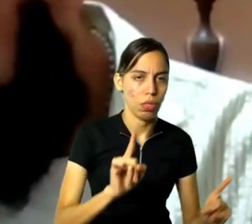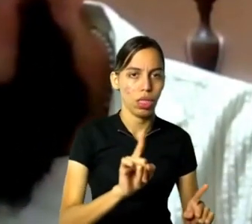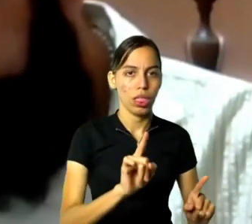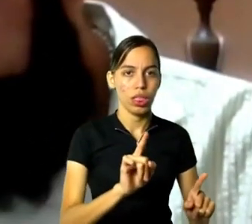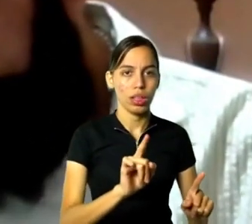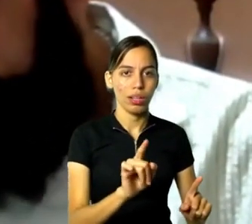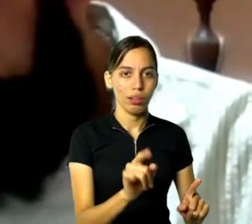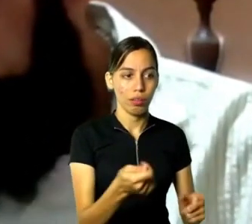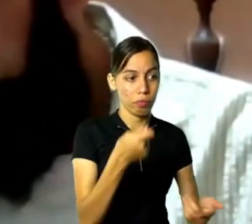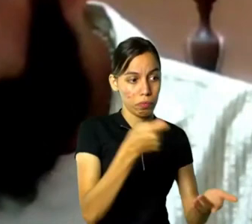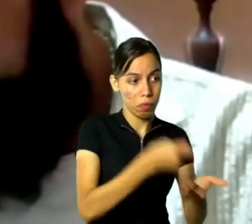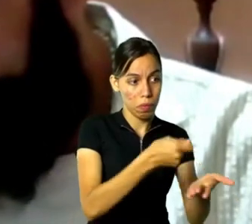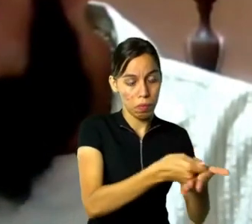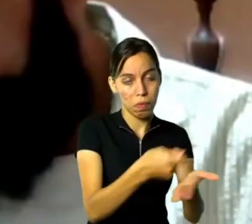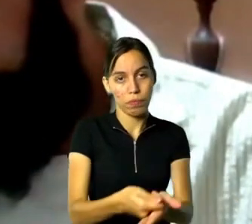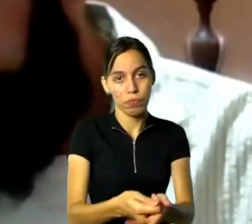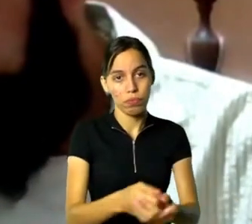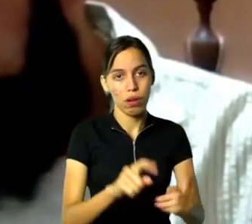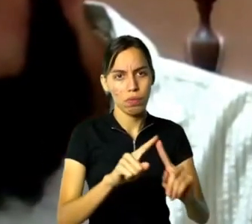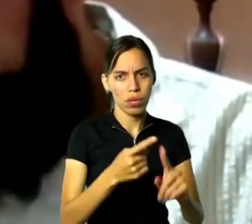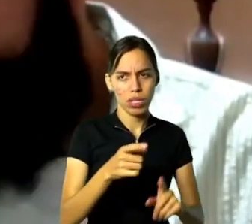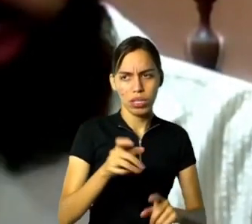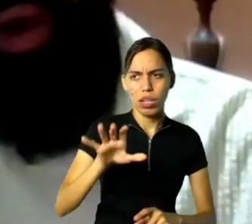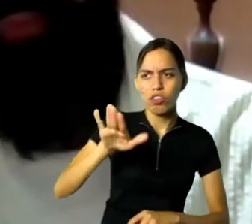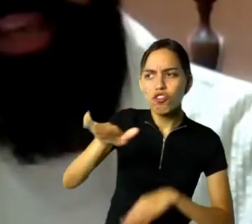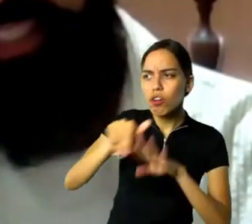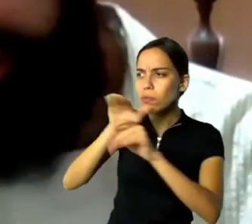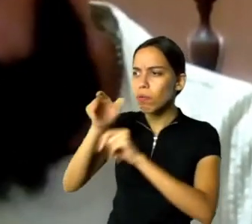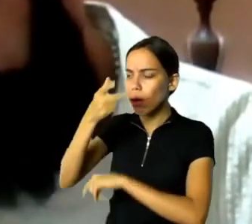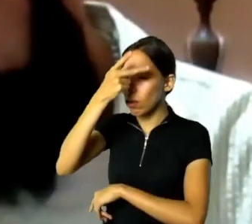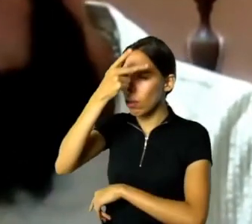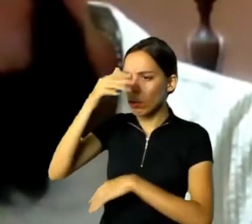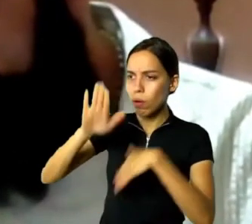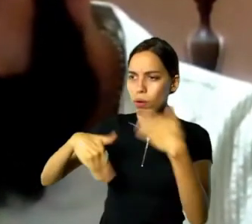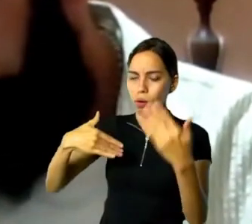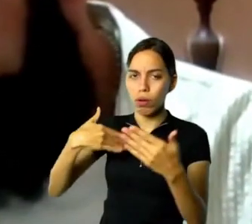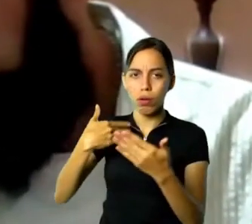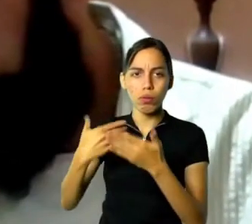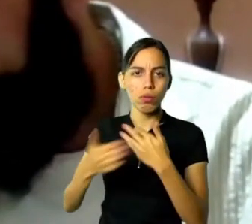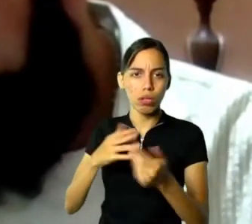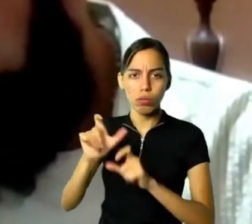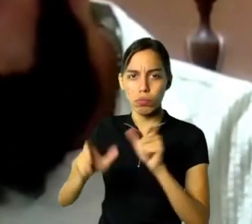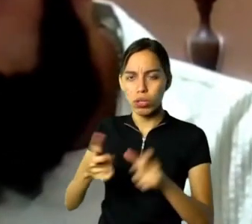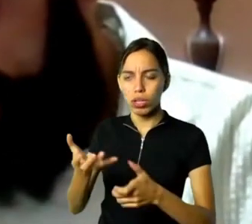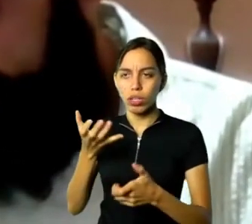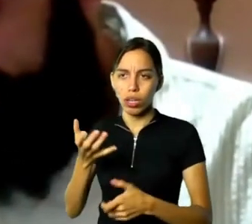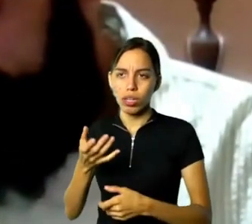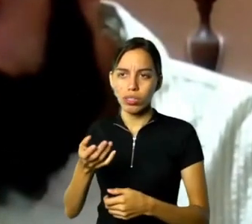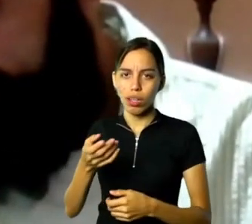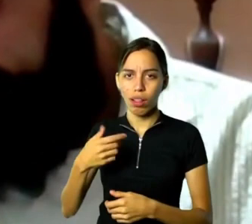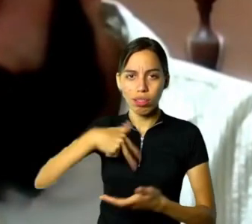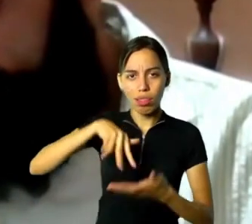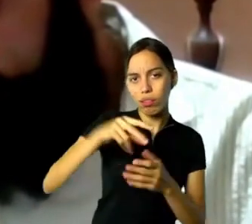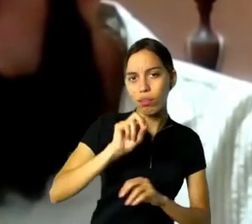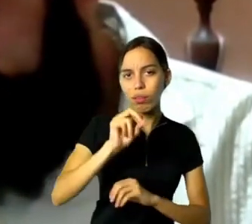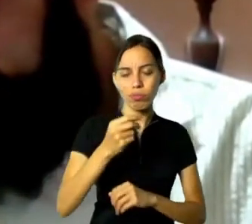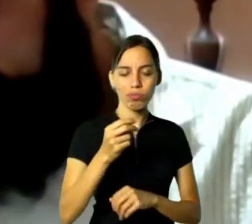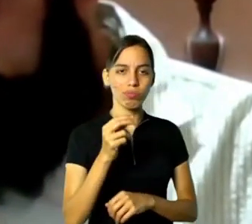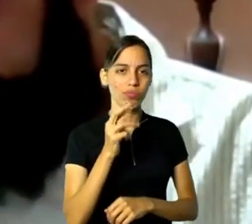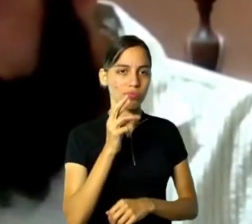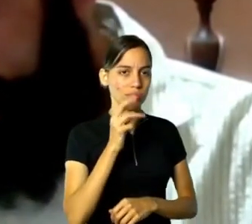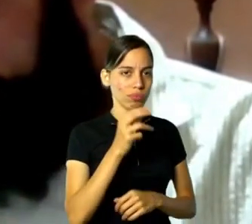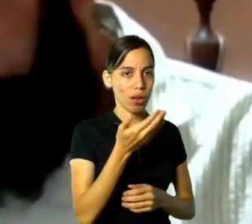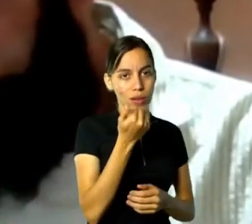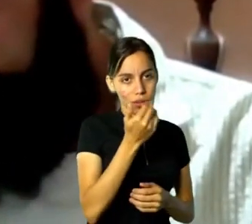audiência era agradando a quem quisesse dançar ou apenas jantar. Para os apreciadores da noite, seu nome